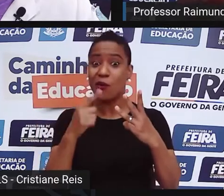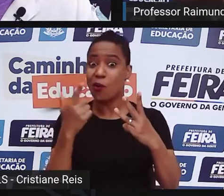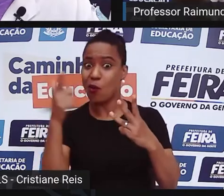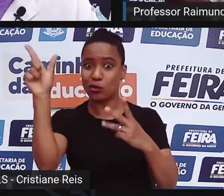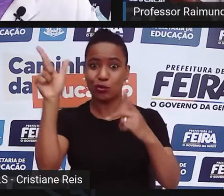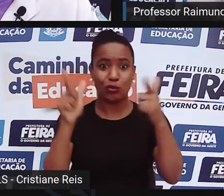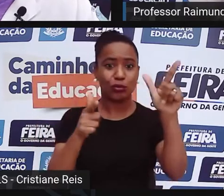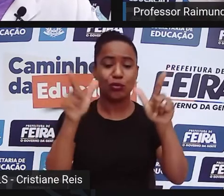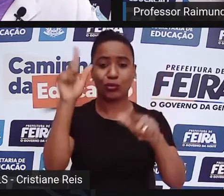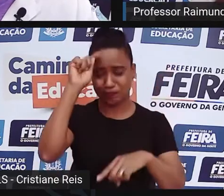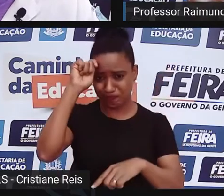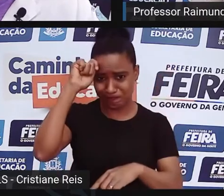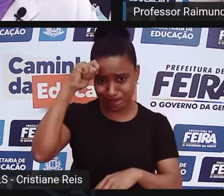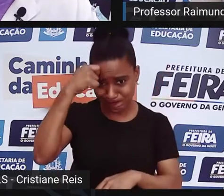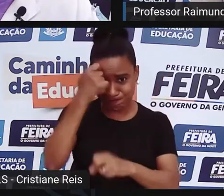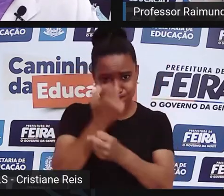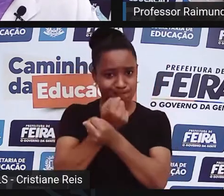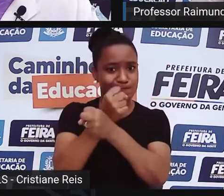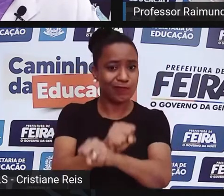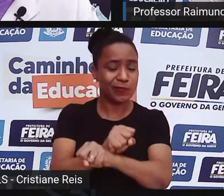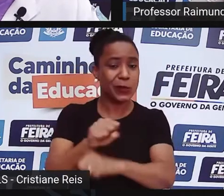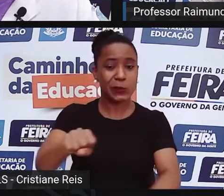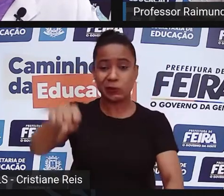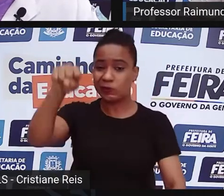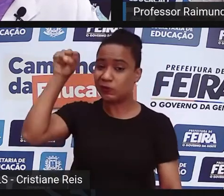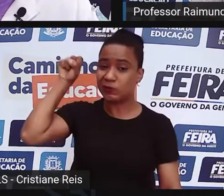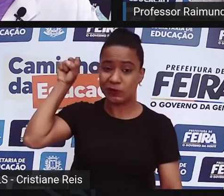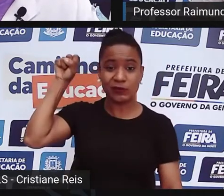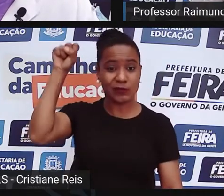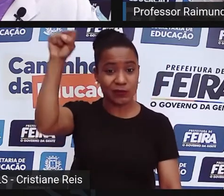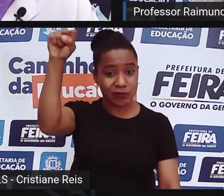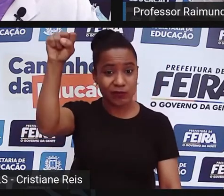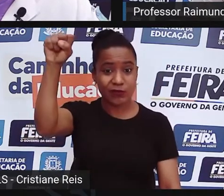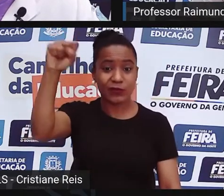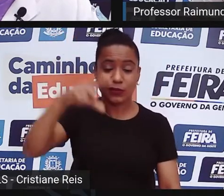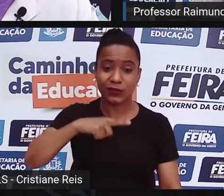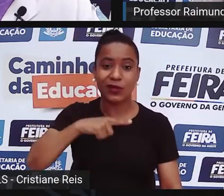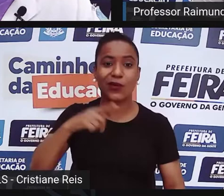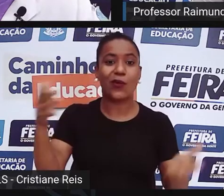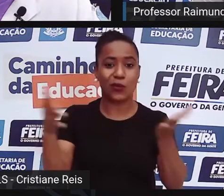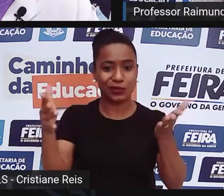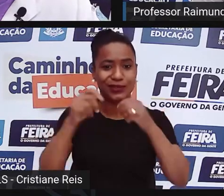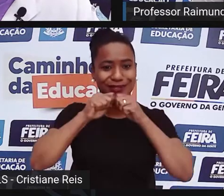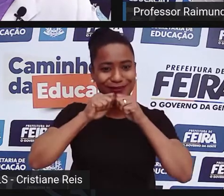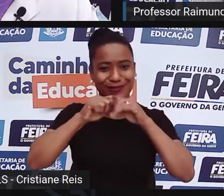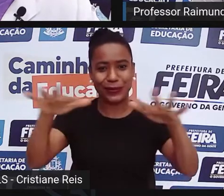outros mestres e guerreiros que contribuíam para a nossa liberdade aqui no Brasil.